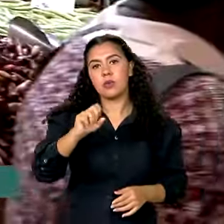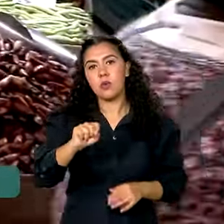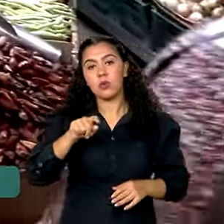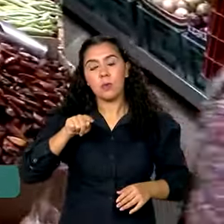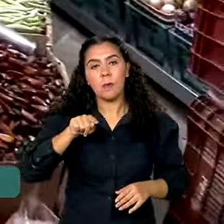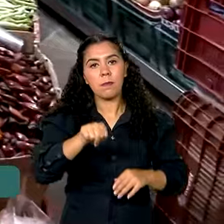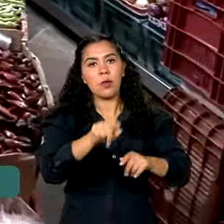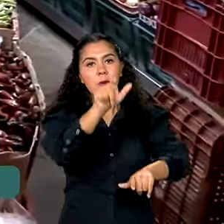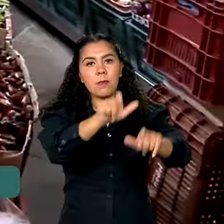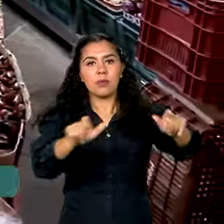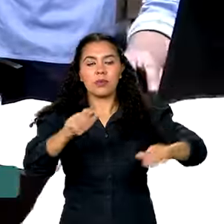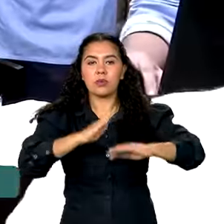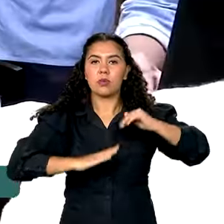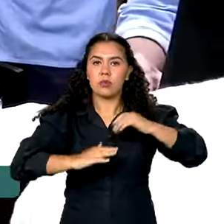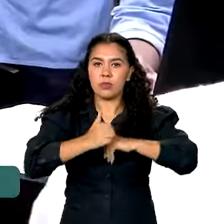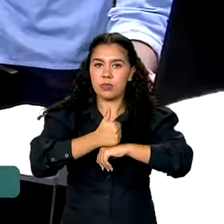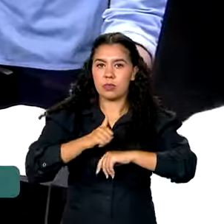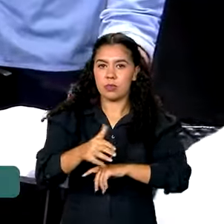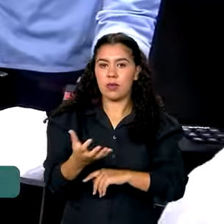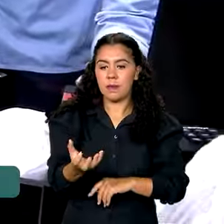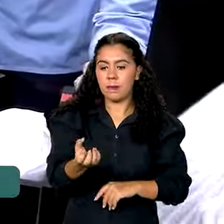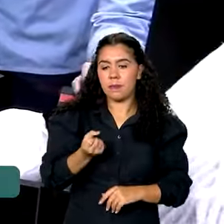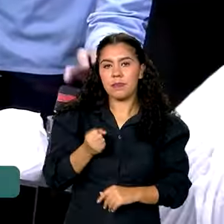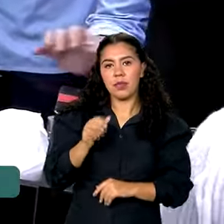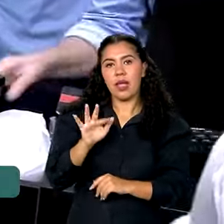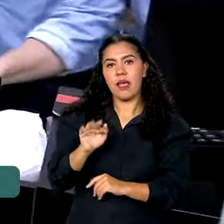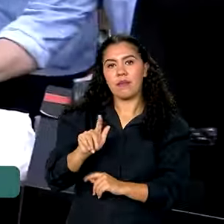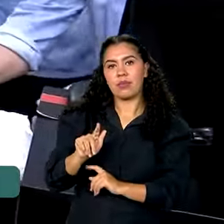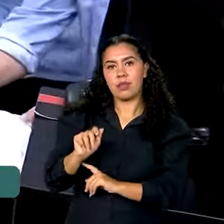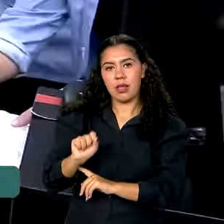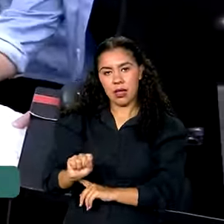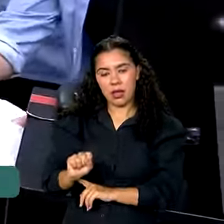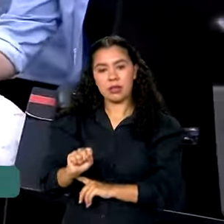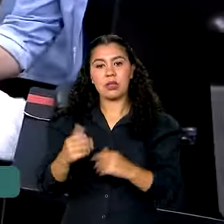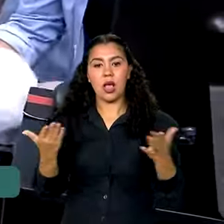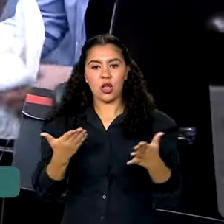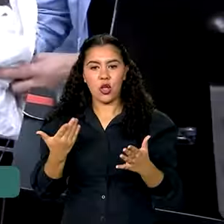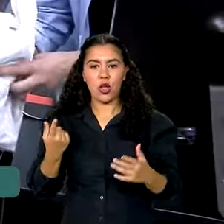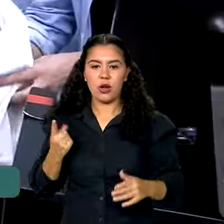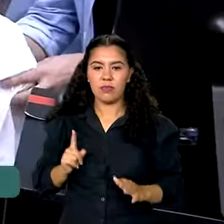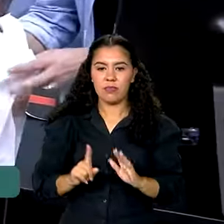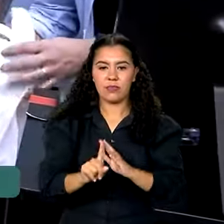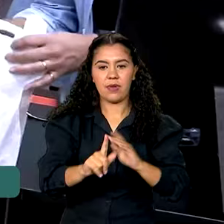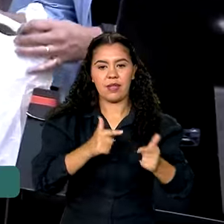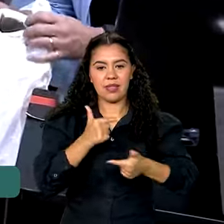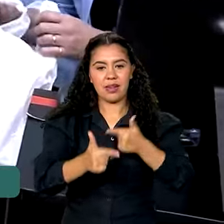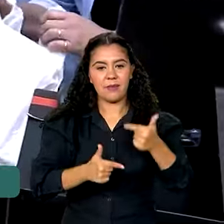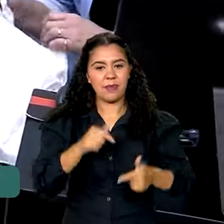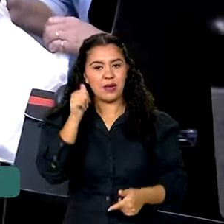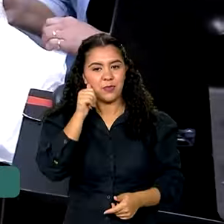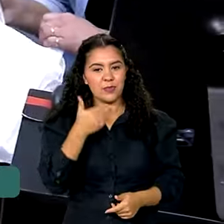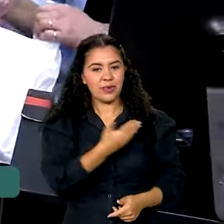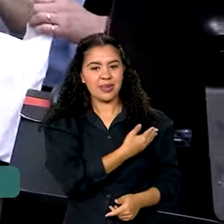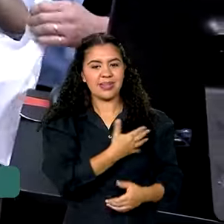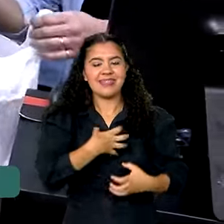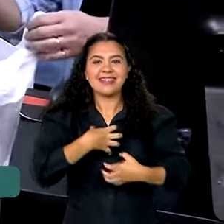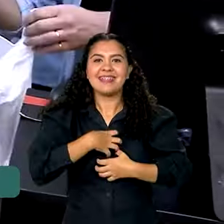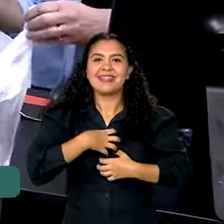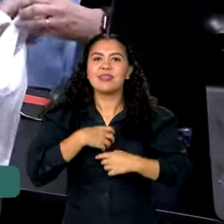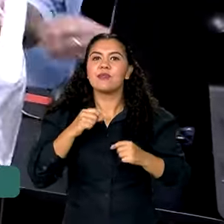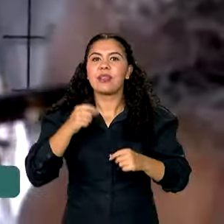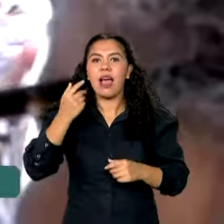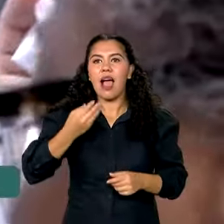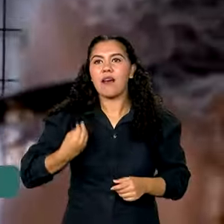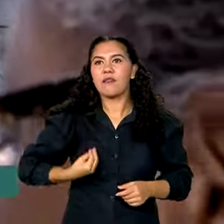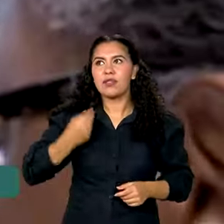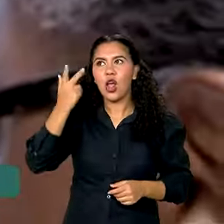optaram pelo saque calamidade do FGTS. Com a volta ao trabalho, Maria Ariel sentiu que a vida começou a voltar ao